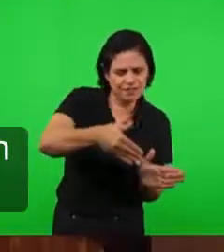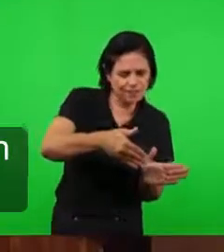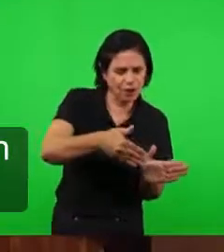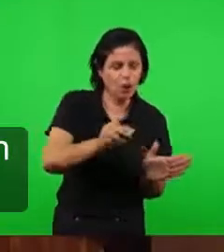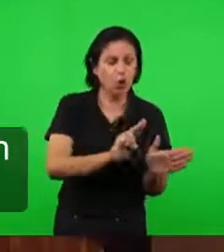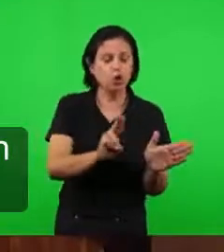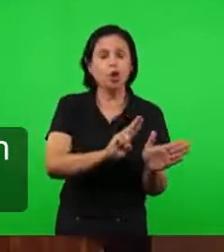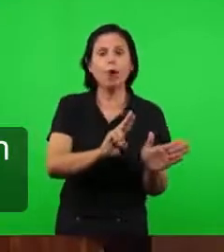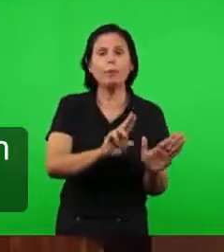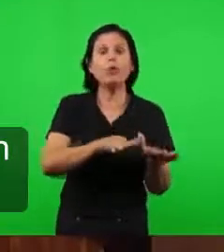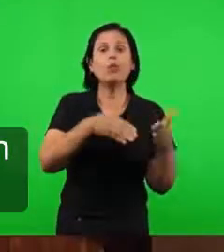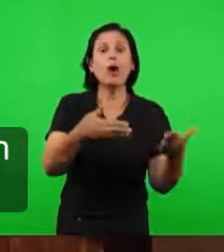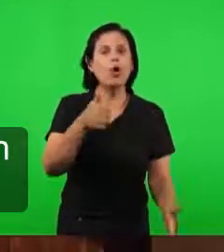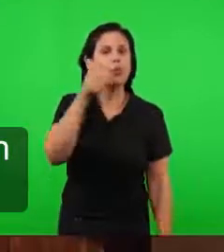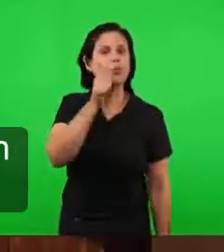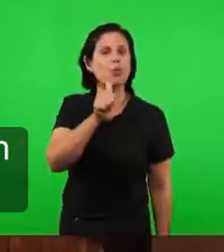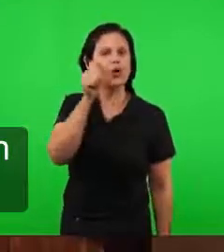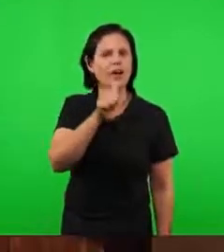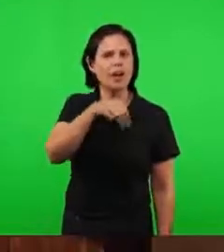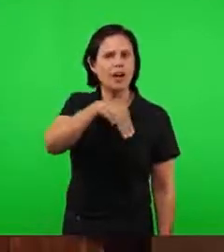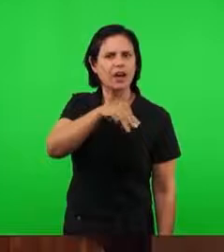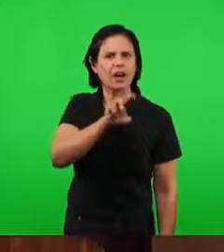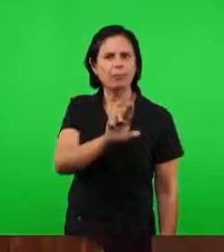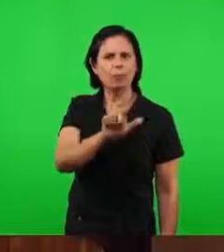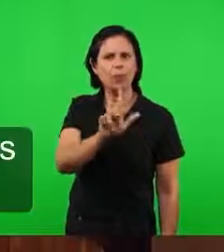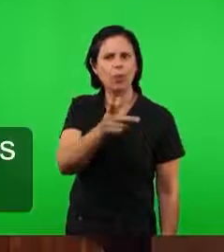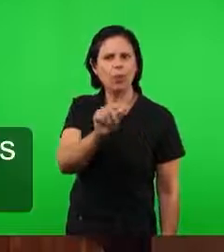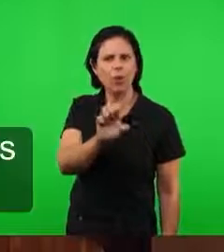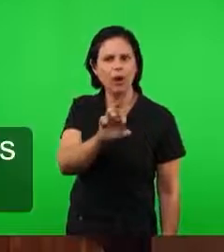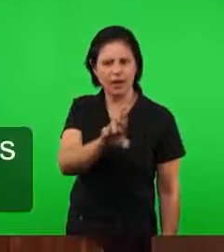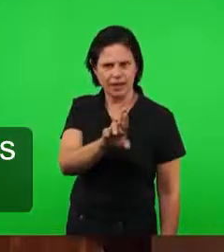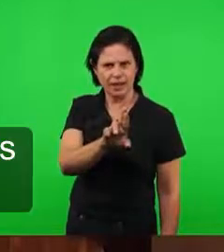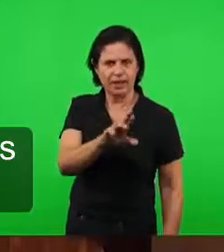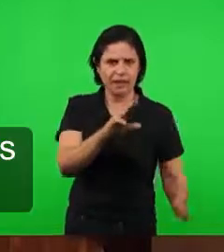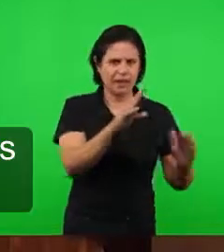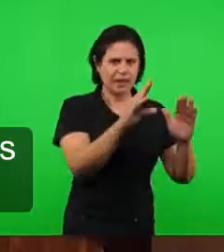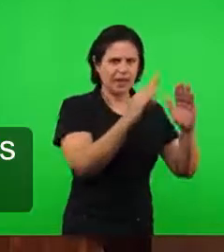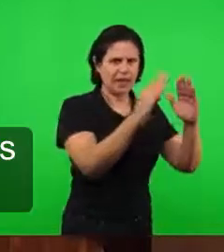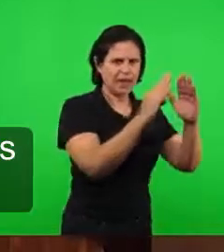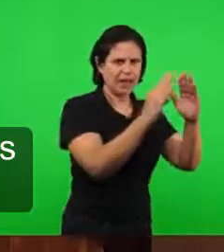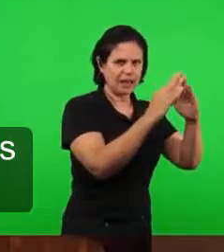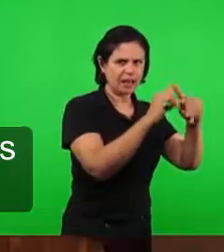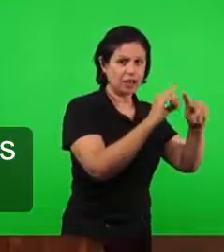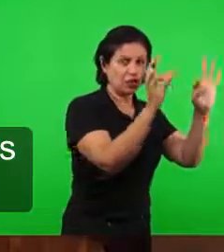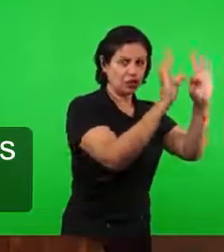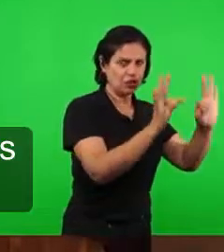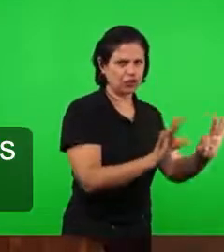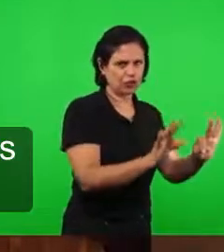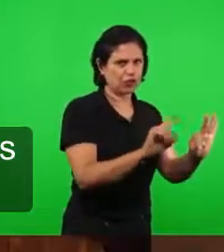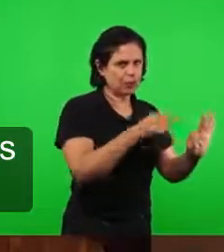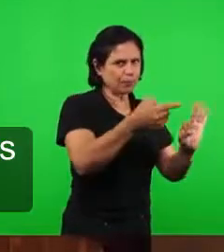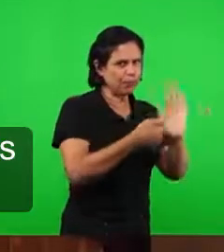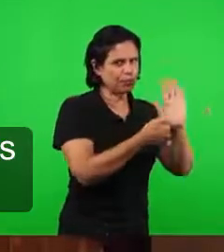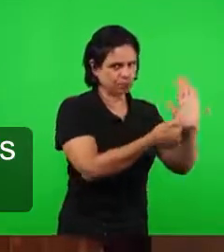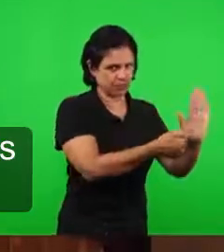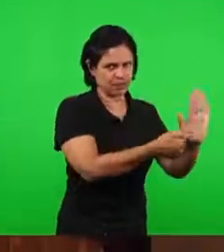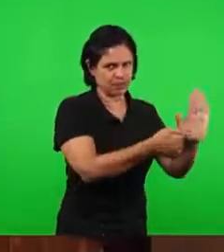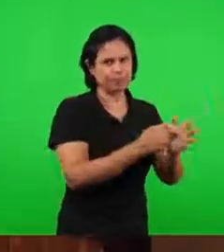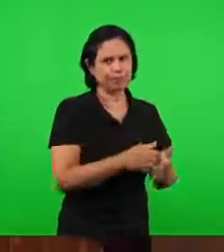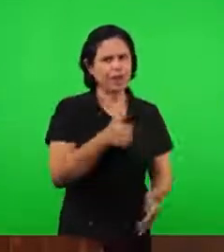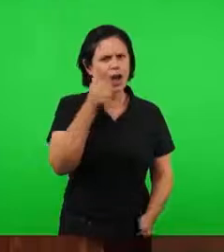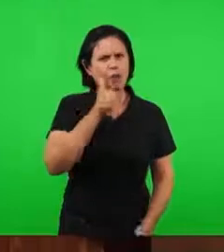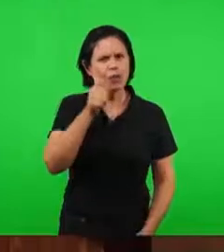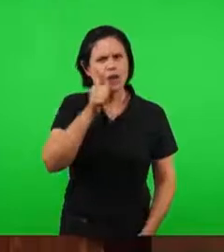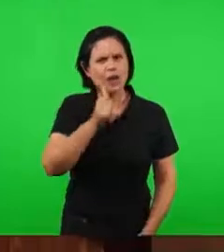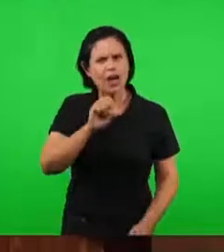de mulher. Nós vamos ver isso em Tiatira. É uma transposição do nome dos feitos de Jezabel,